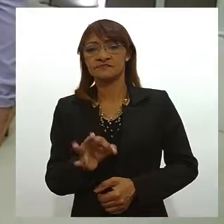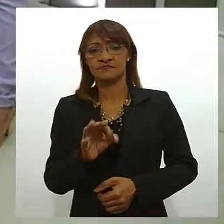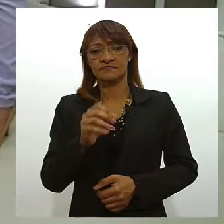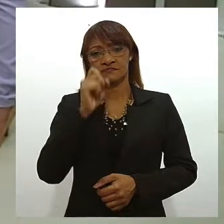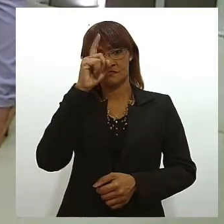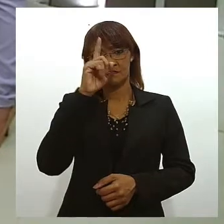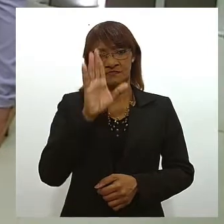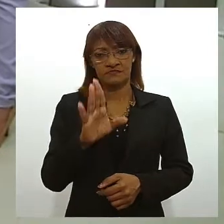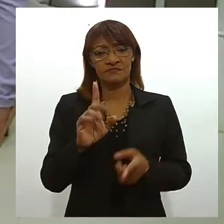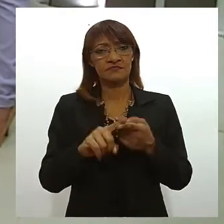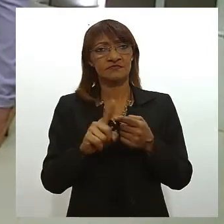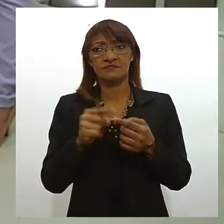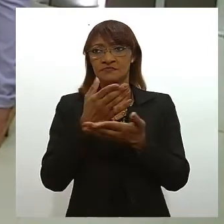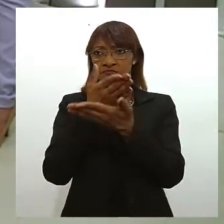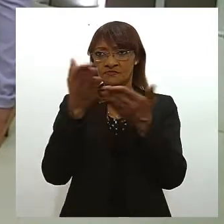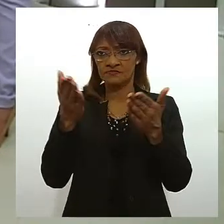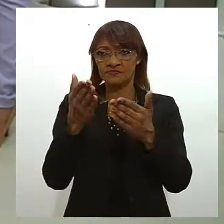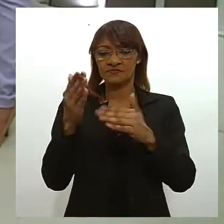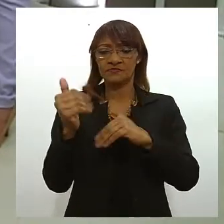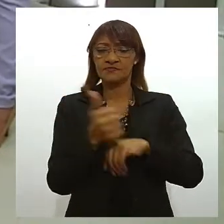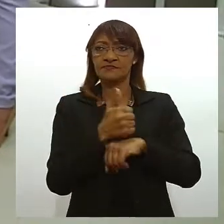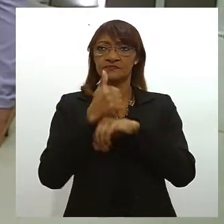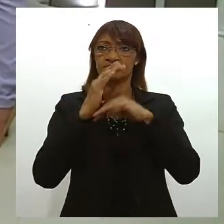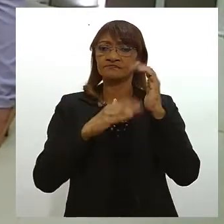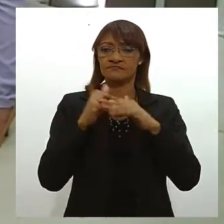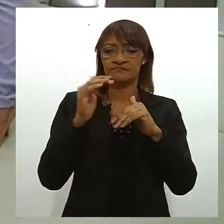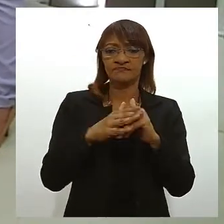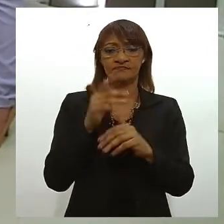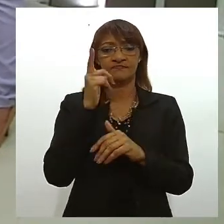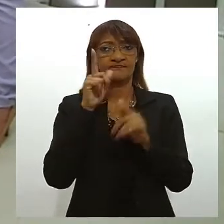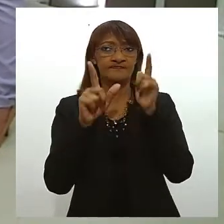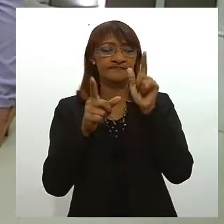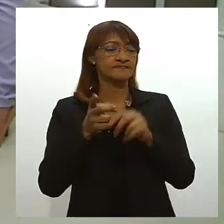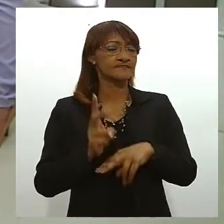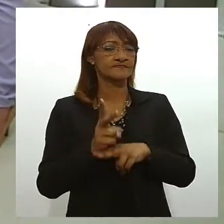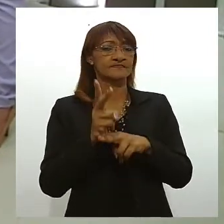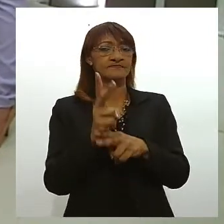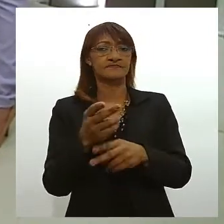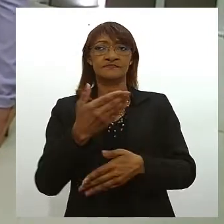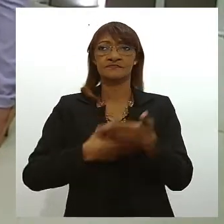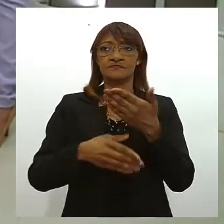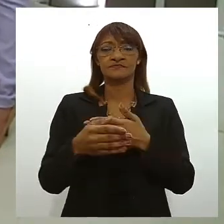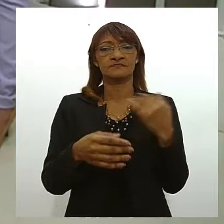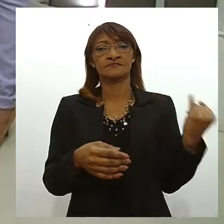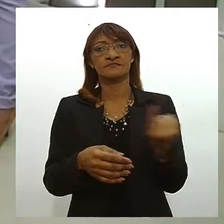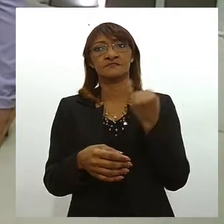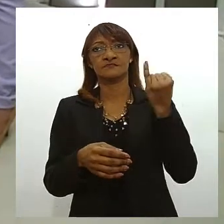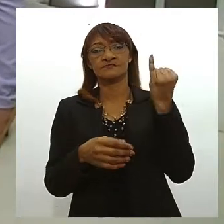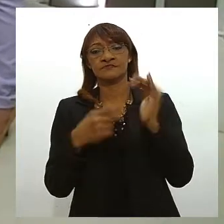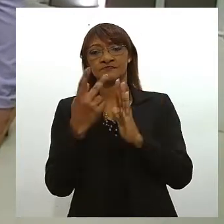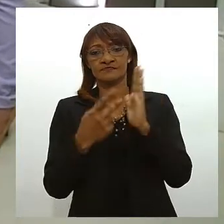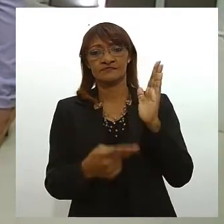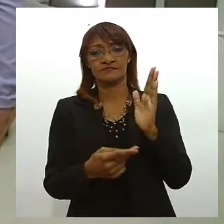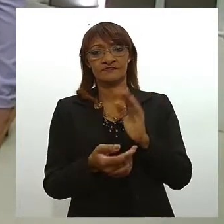pacientes, vocês profissionais, só têm a ganhar com essa troca, né? Então, é muito importante projetos como esse, vocês estarem participando.